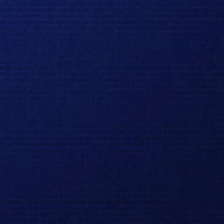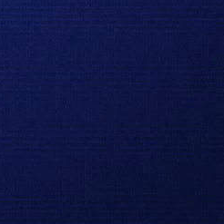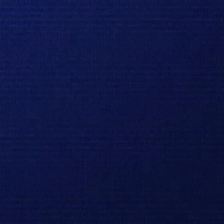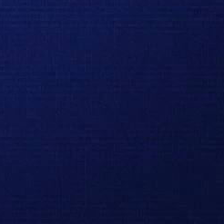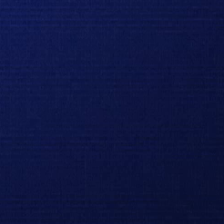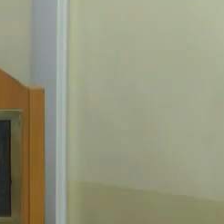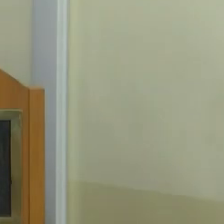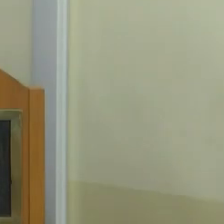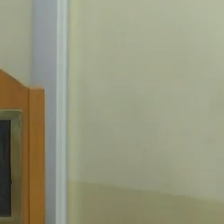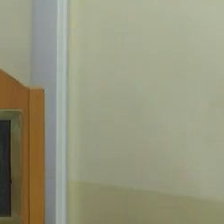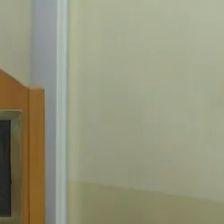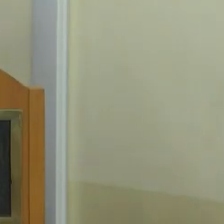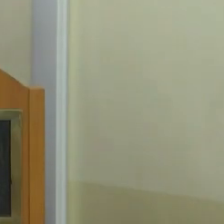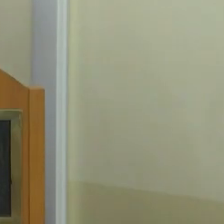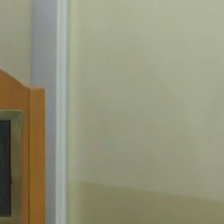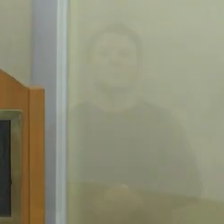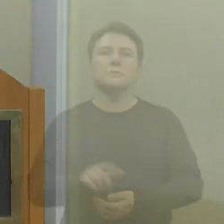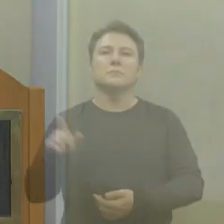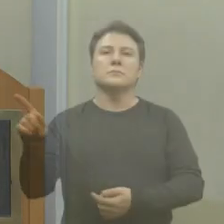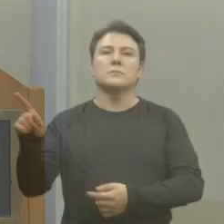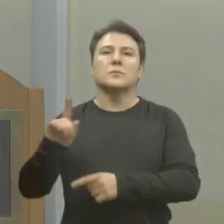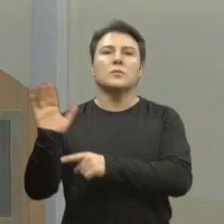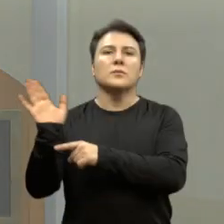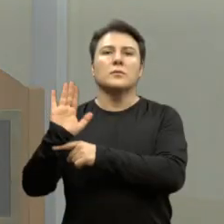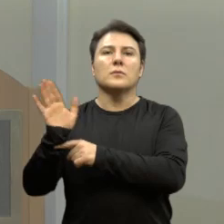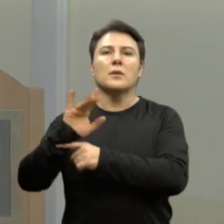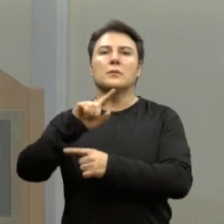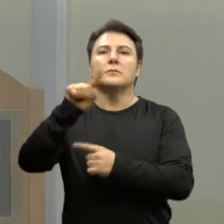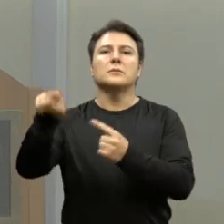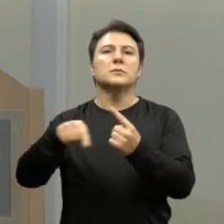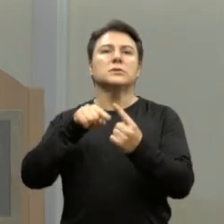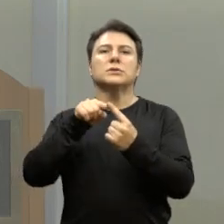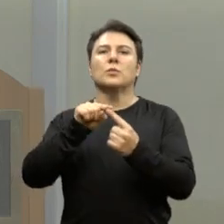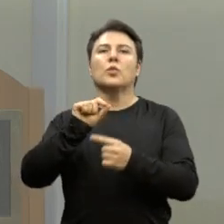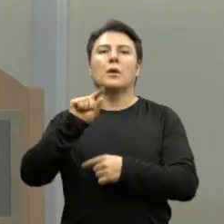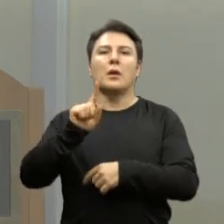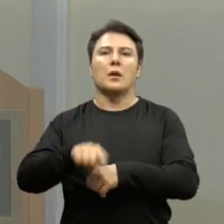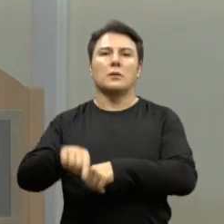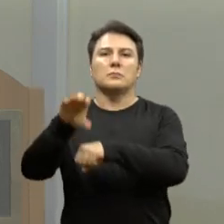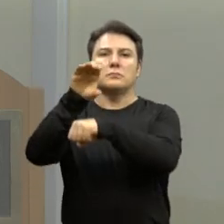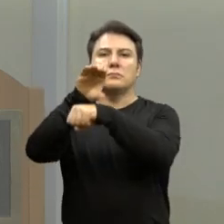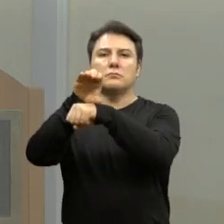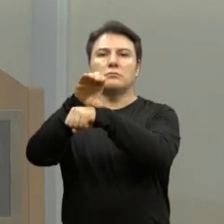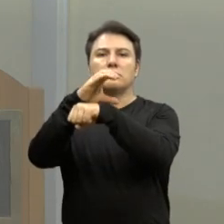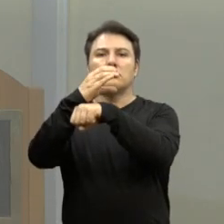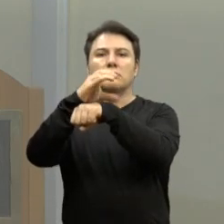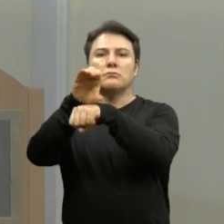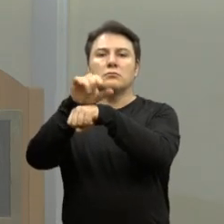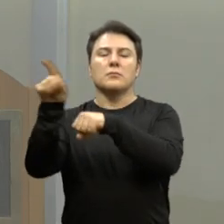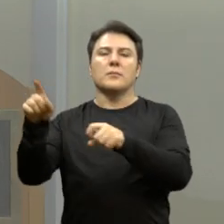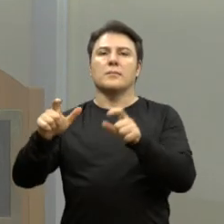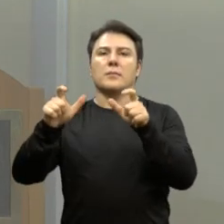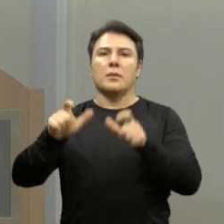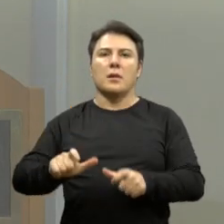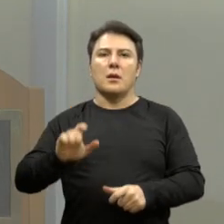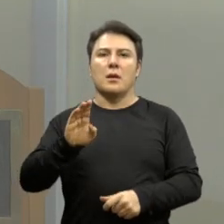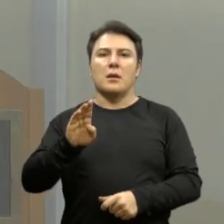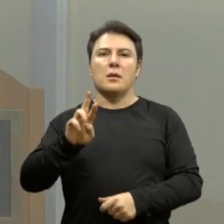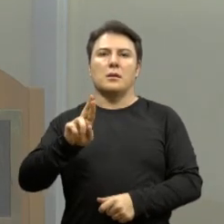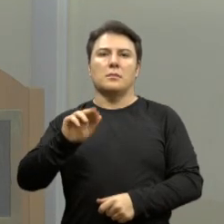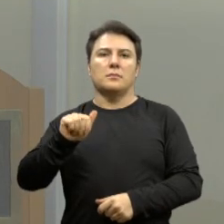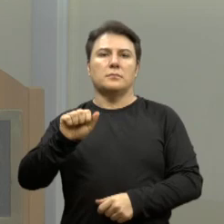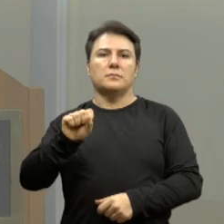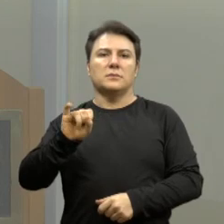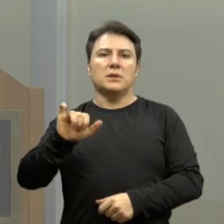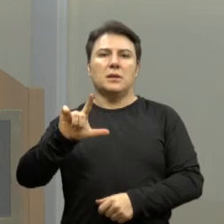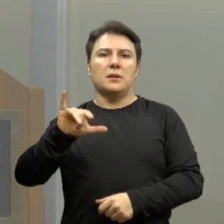a intenção de colocar essa câmara nesse anel viário na entrada do Jardim Brasília? Ali,